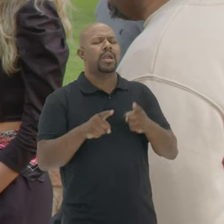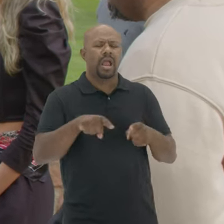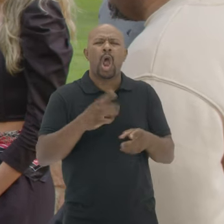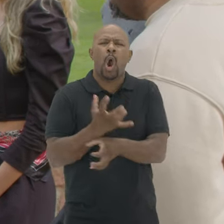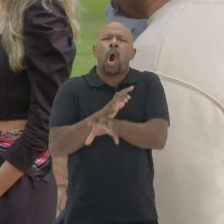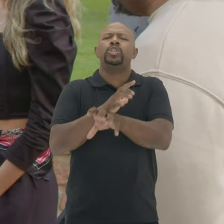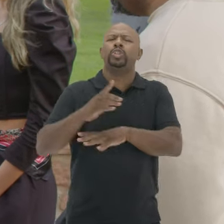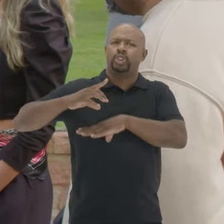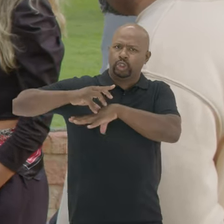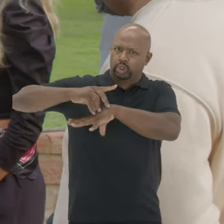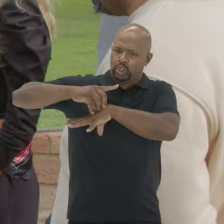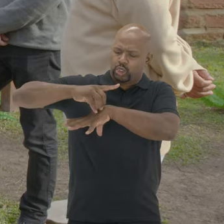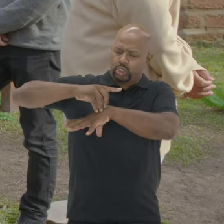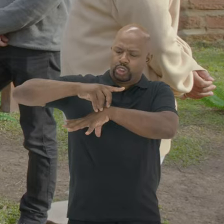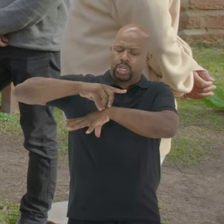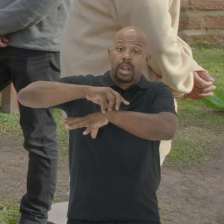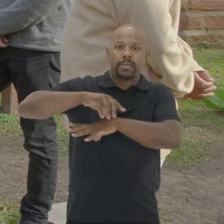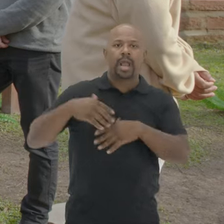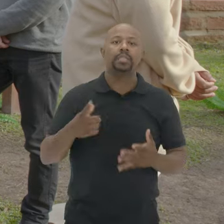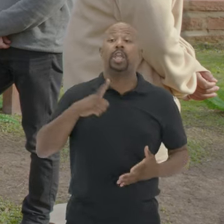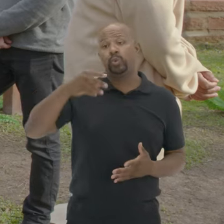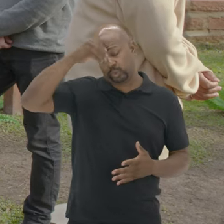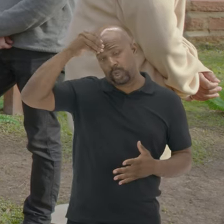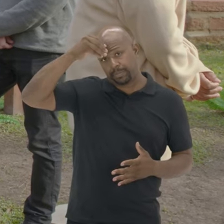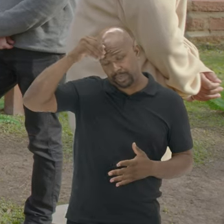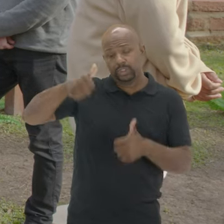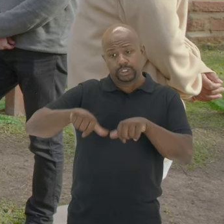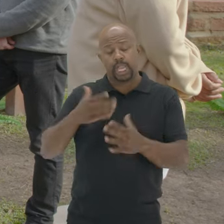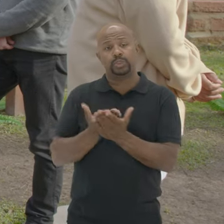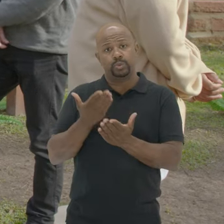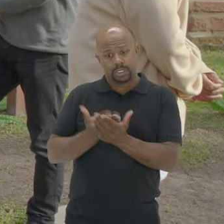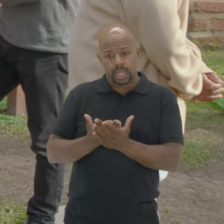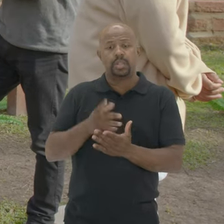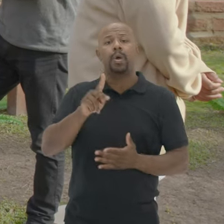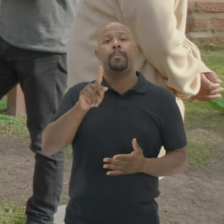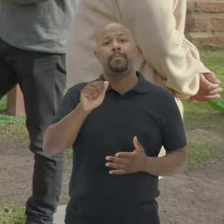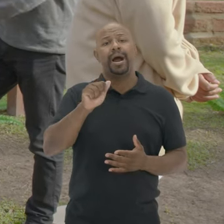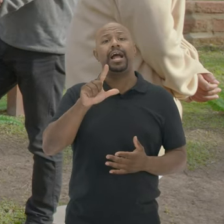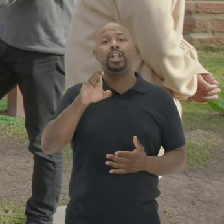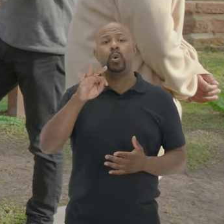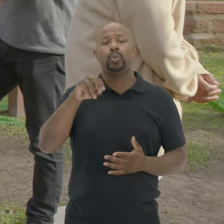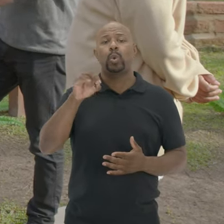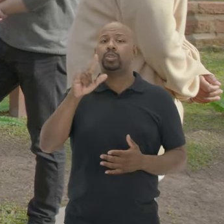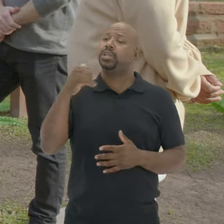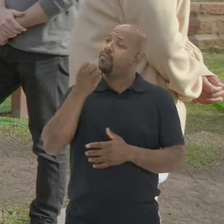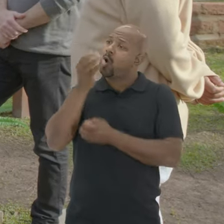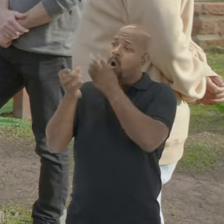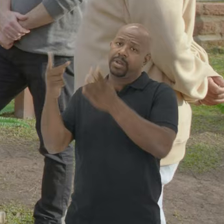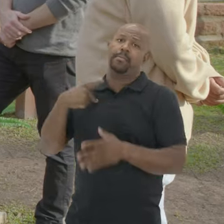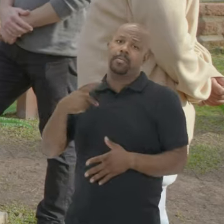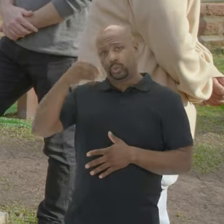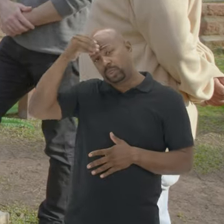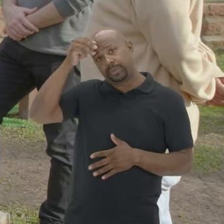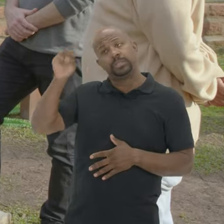um fóssil de dinossauros Mas para ele dizer Eu tenho um sobrinho Que está estudando a paleontologia Eu vou